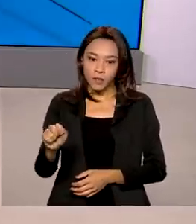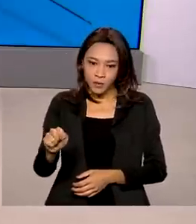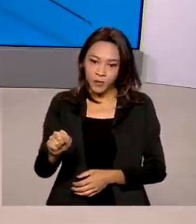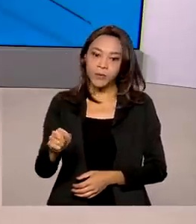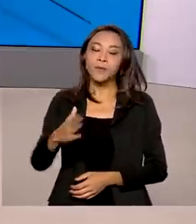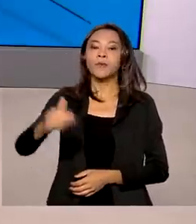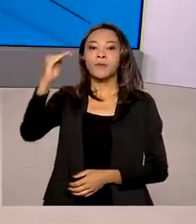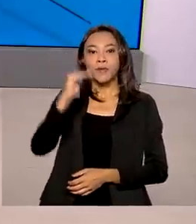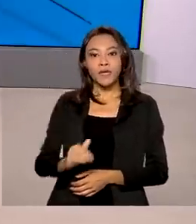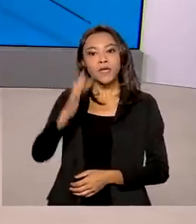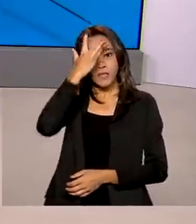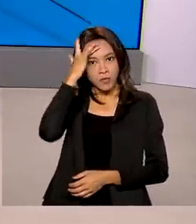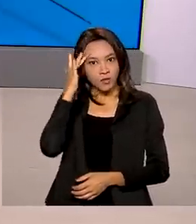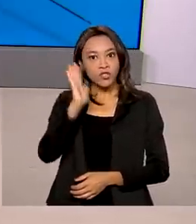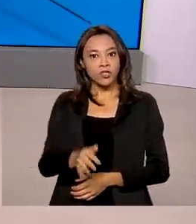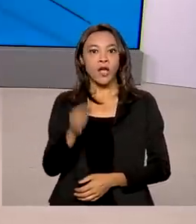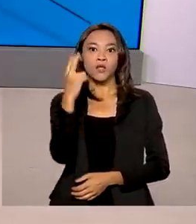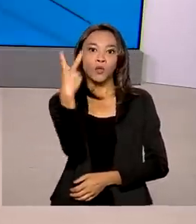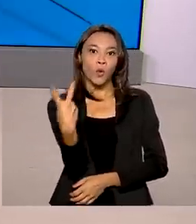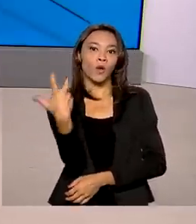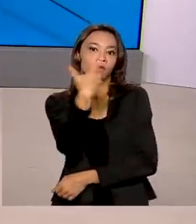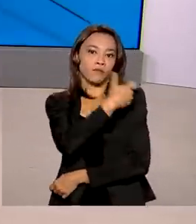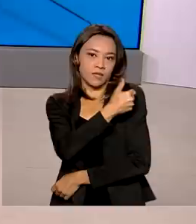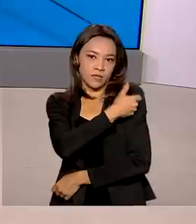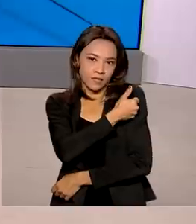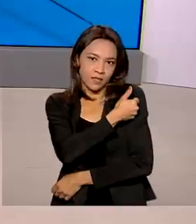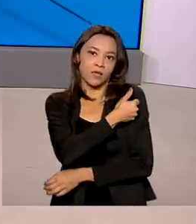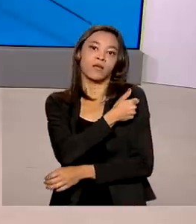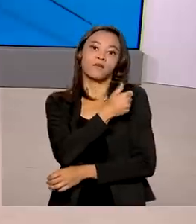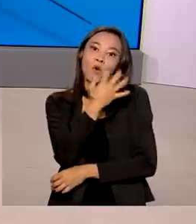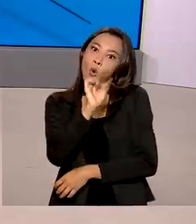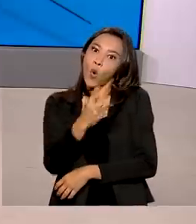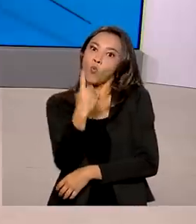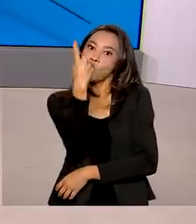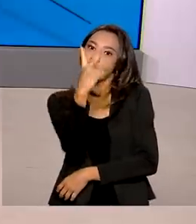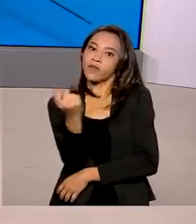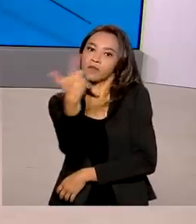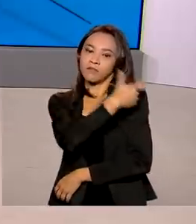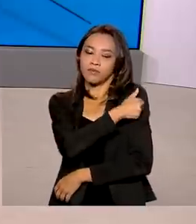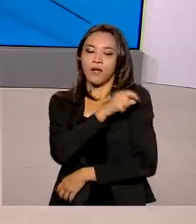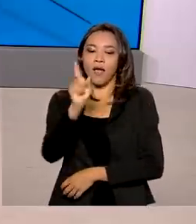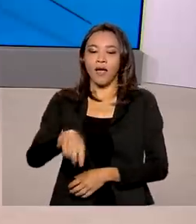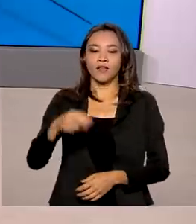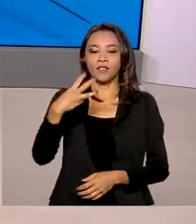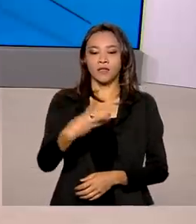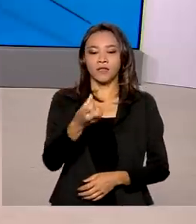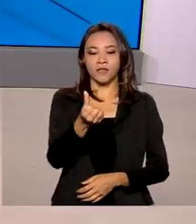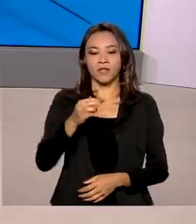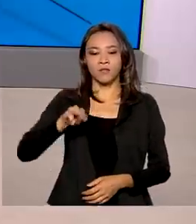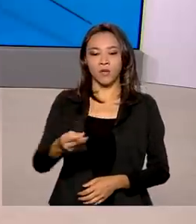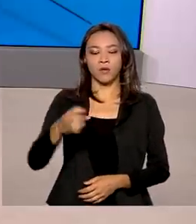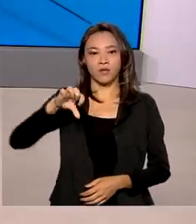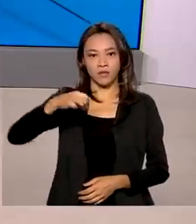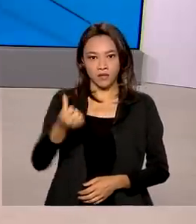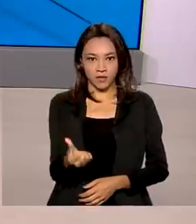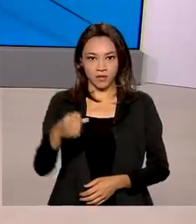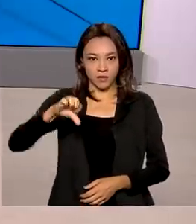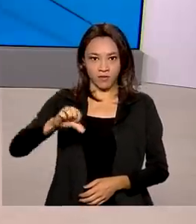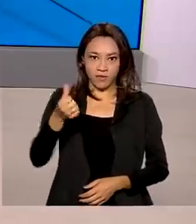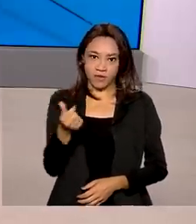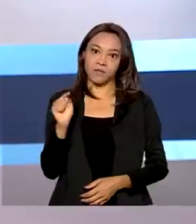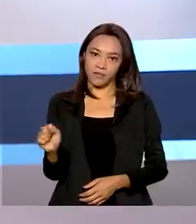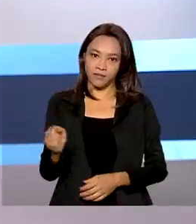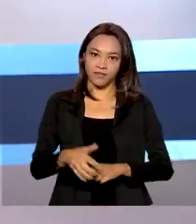e as pessoas que tomaram as duas doses da vacina ou a dose única é de 36 milhões 696